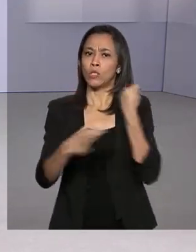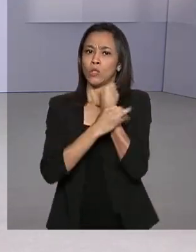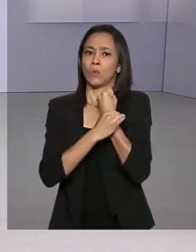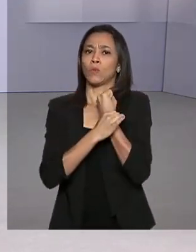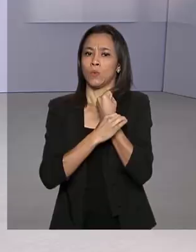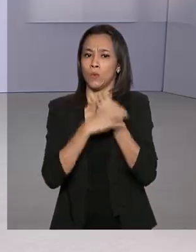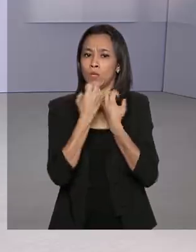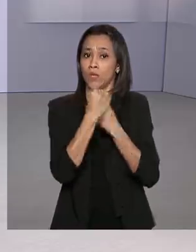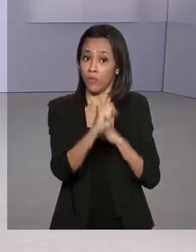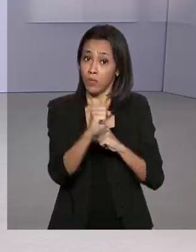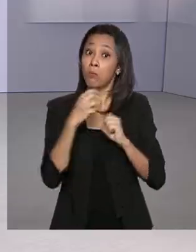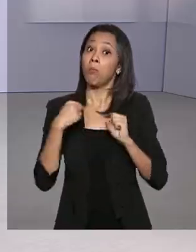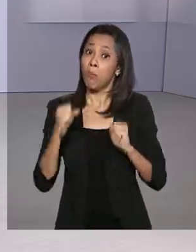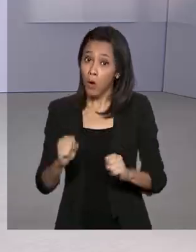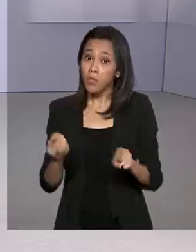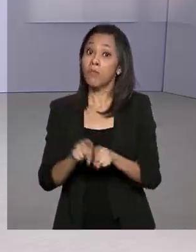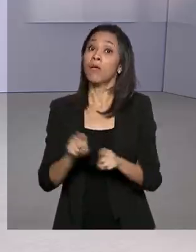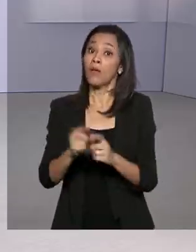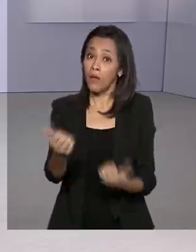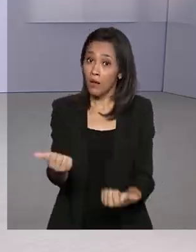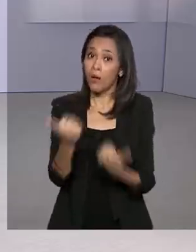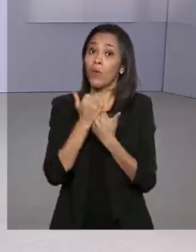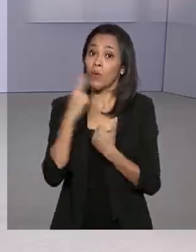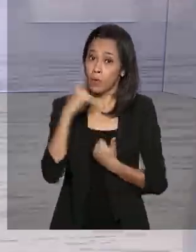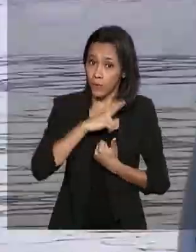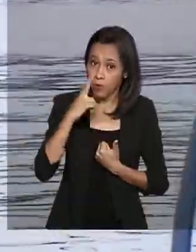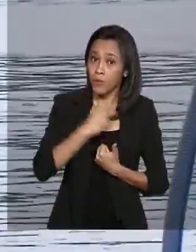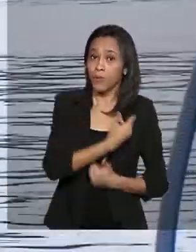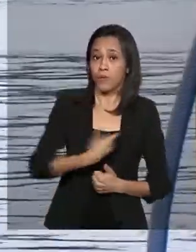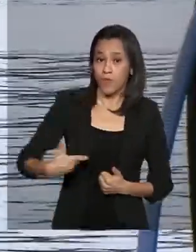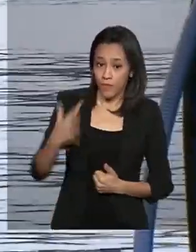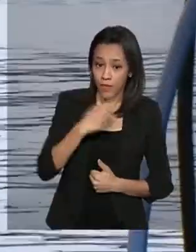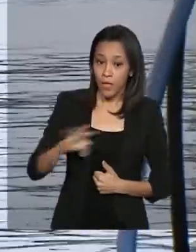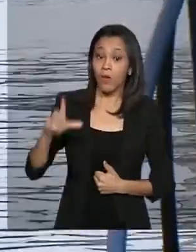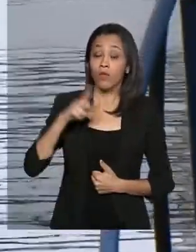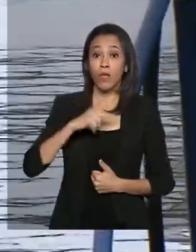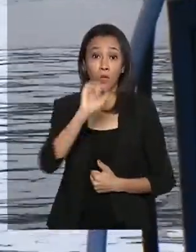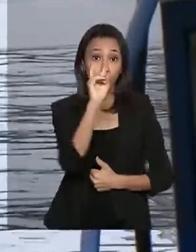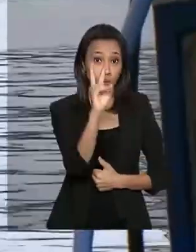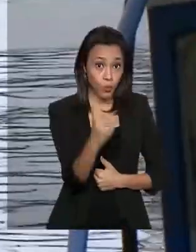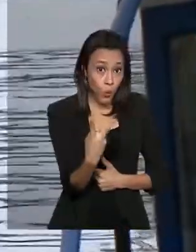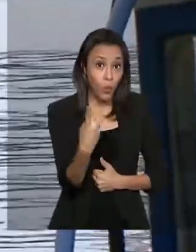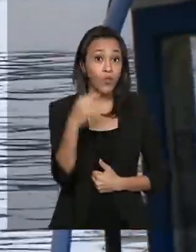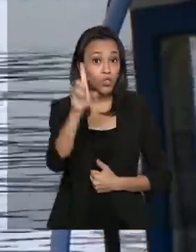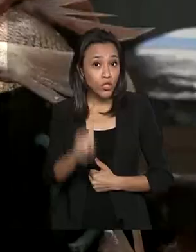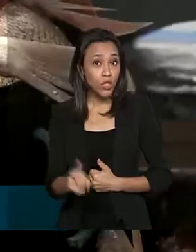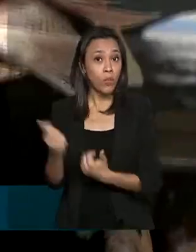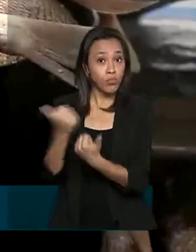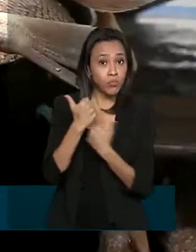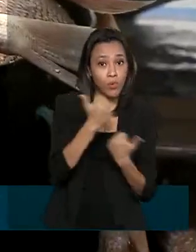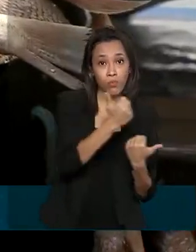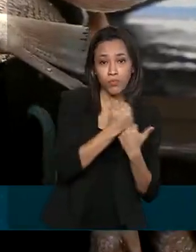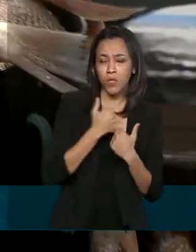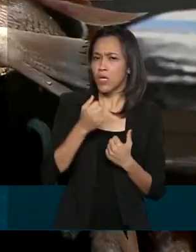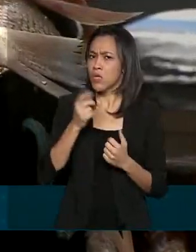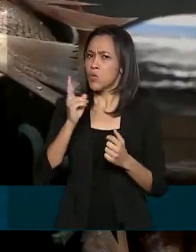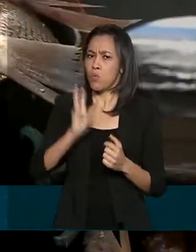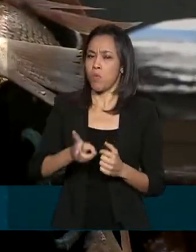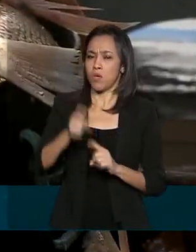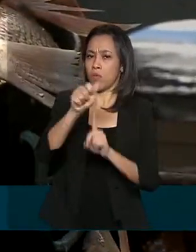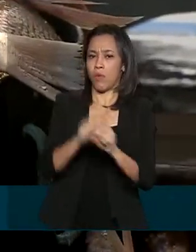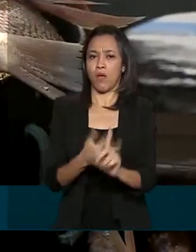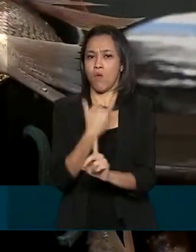auxílio emergencial pago pelo Governo Federal. A categoria tem direito aos dois benefícios desde que não ocorra no mesmo mês.